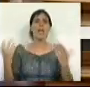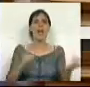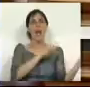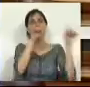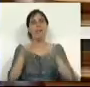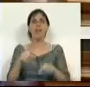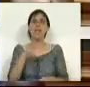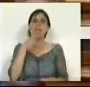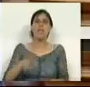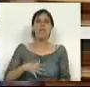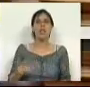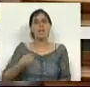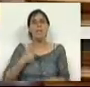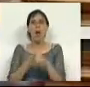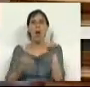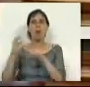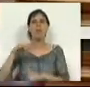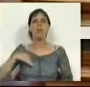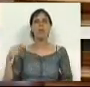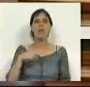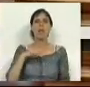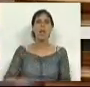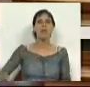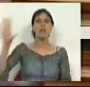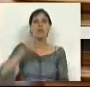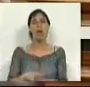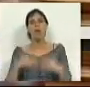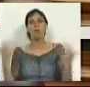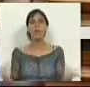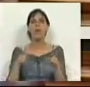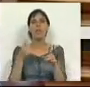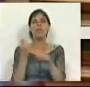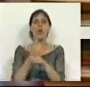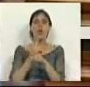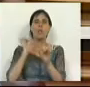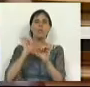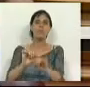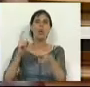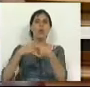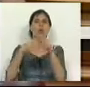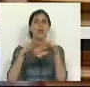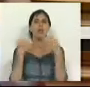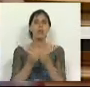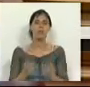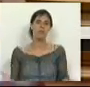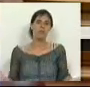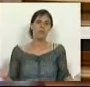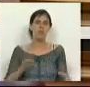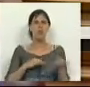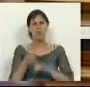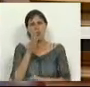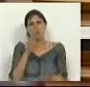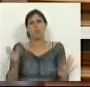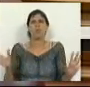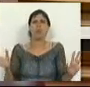a vir agora aqui dizer-nos que nós temos que aumentar o salário mínimo nacional, isso é coisa para a concertação social. Ó Sr. Deputado,